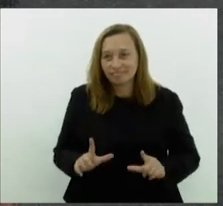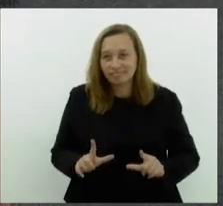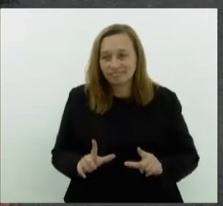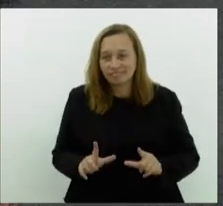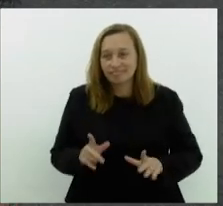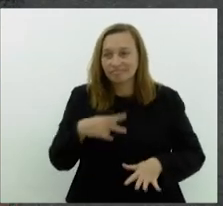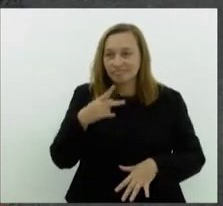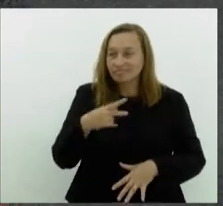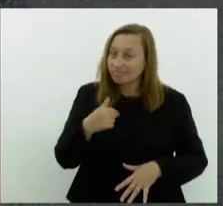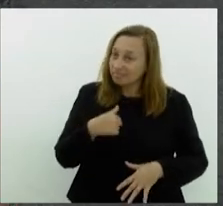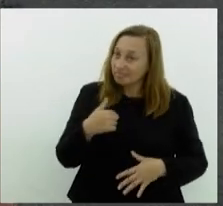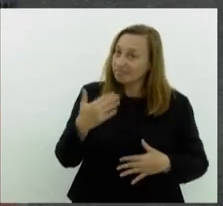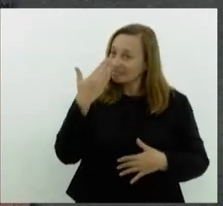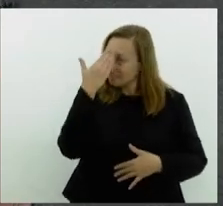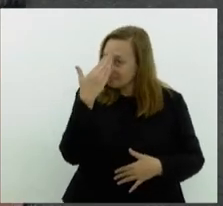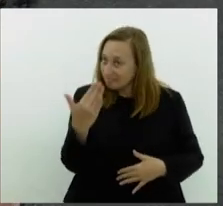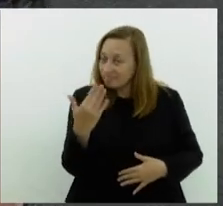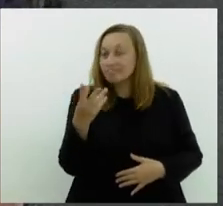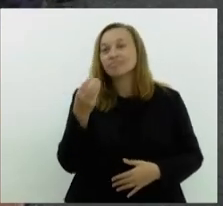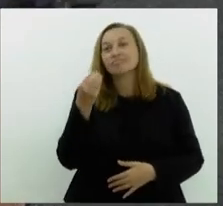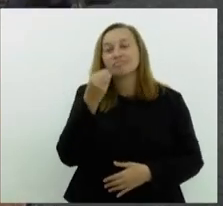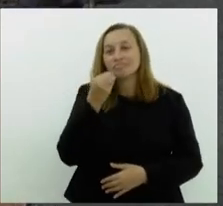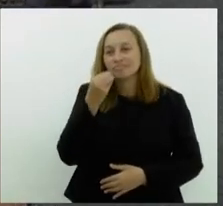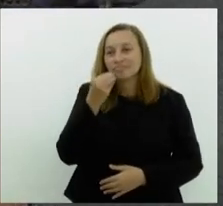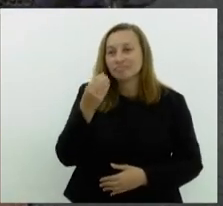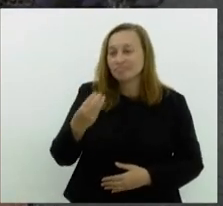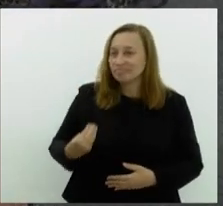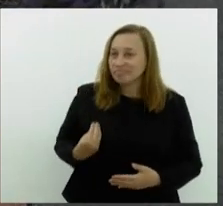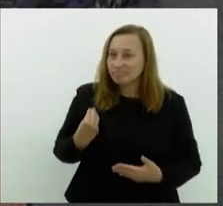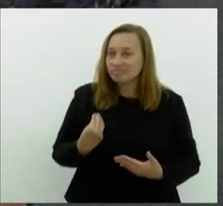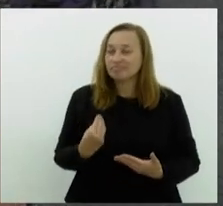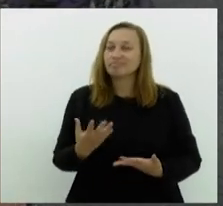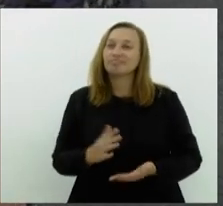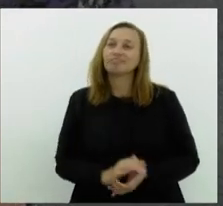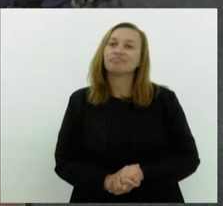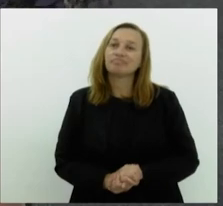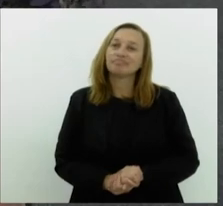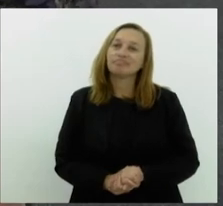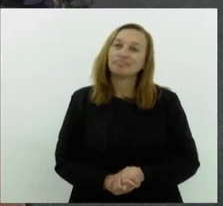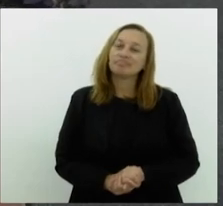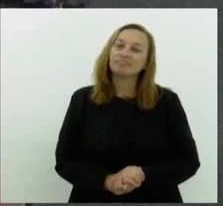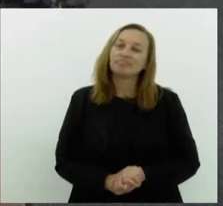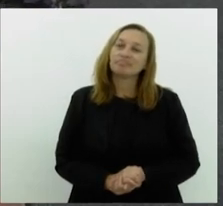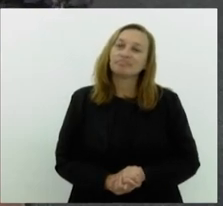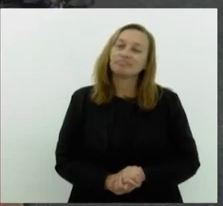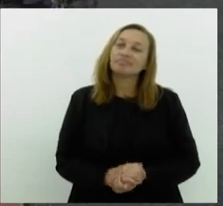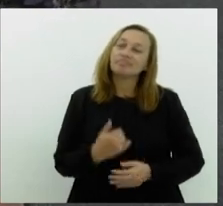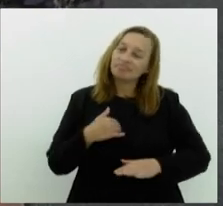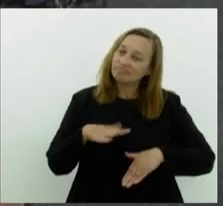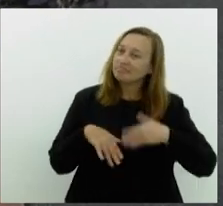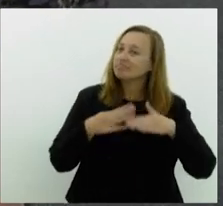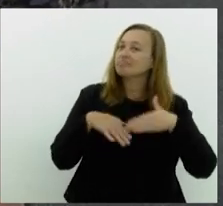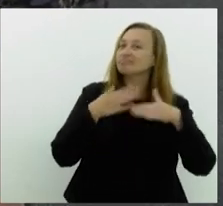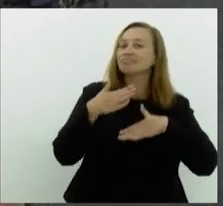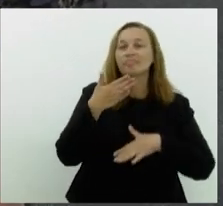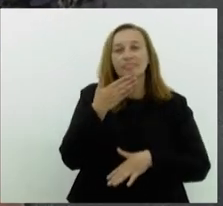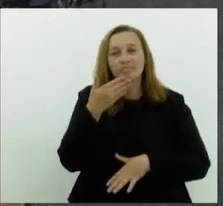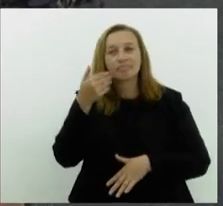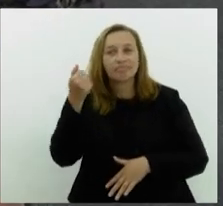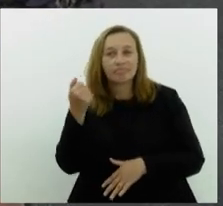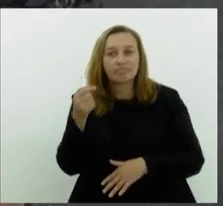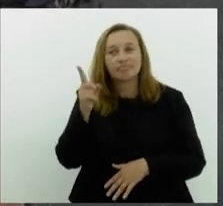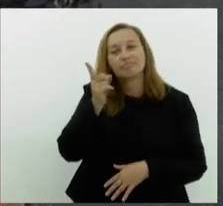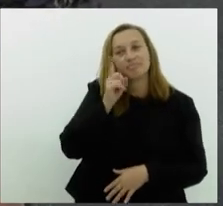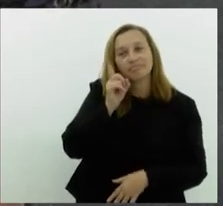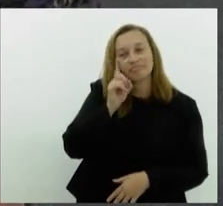grato, grato ao pai pela oportunidade da vida, né, que é a oportunidade de a gente evoluir, ser um pouco melhor a cada